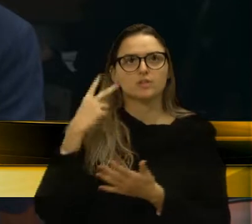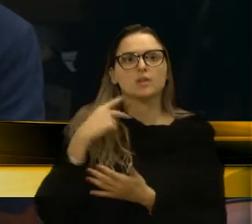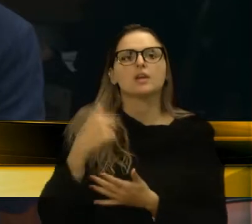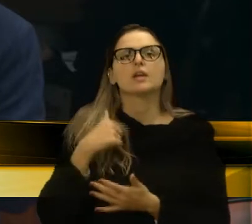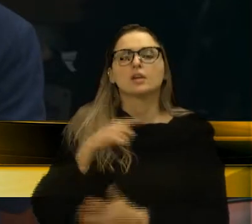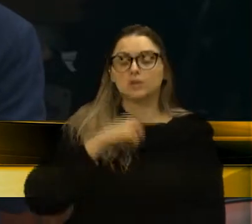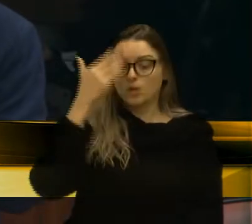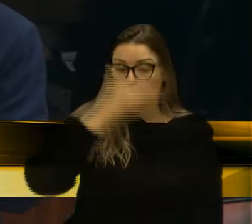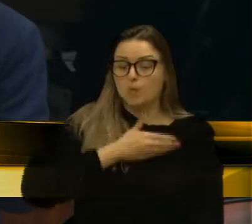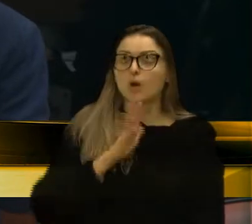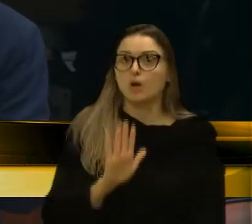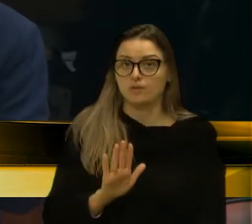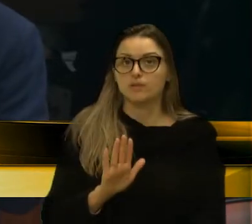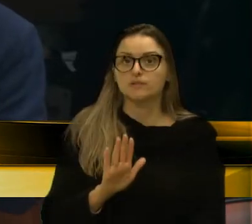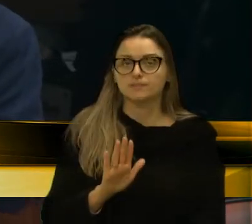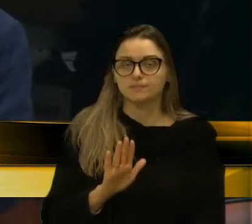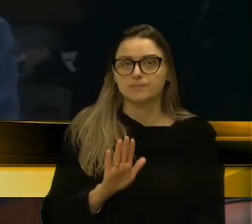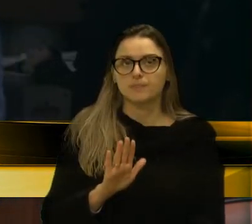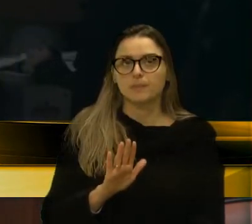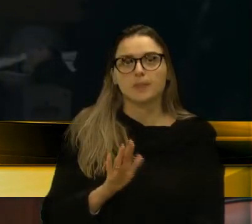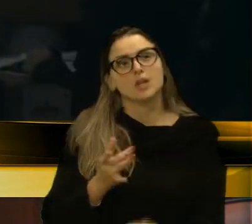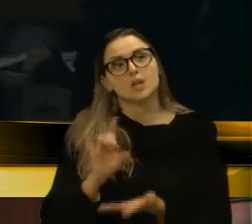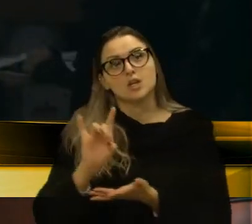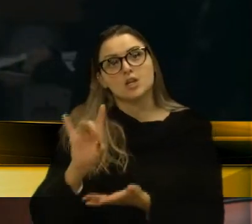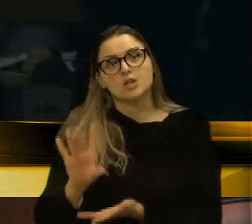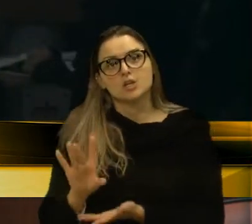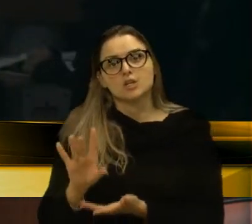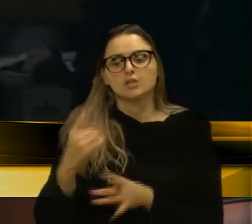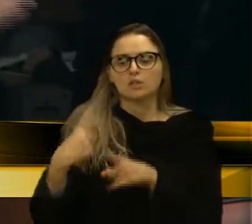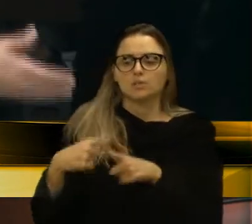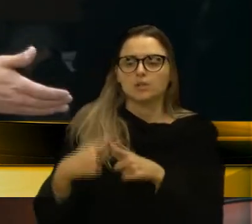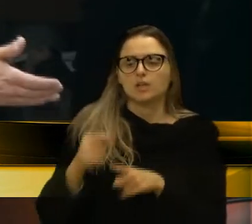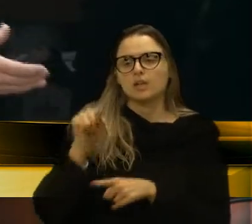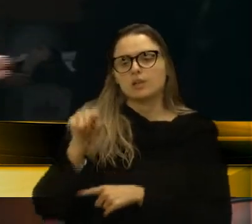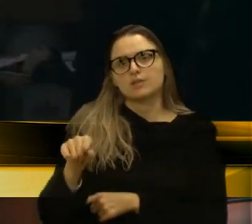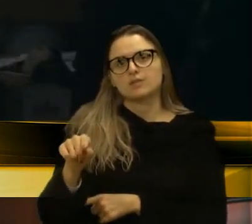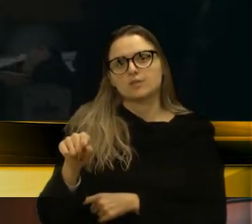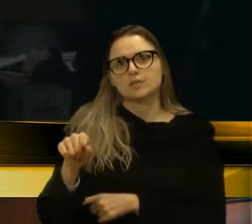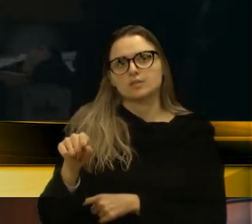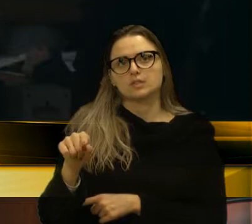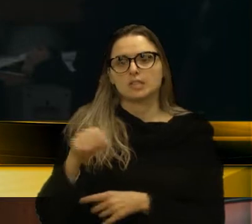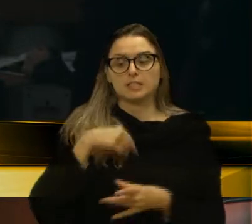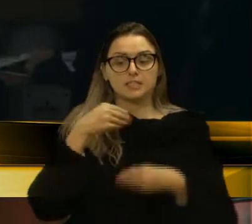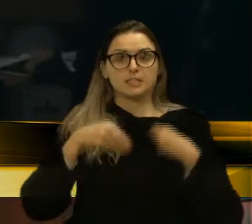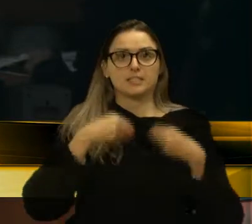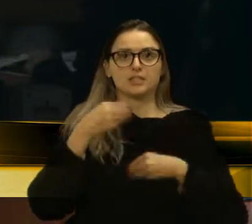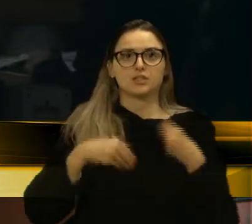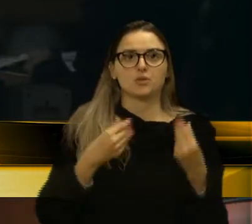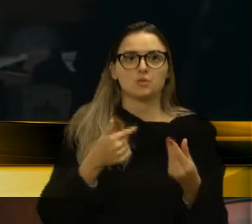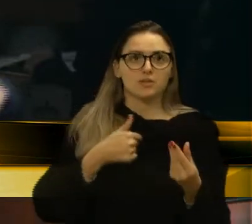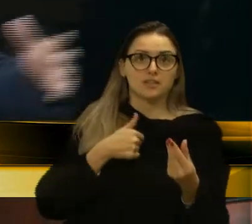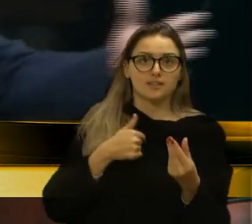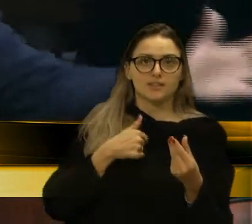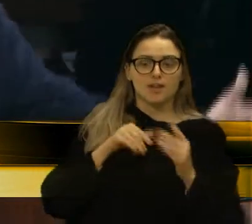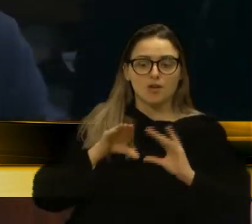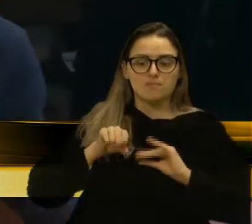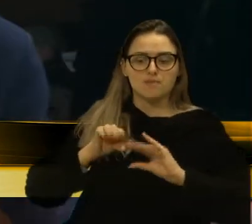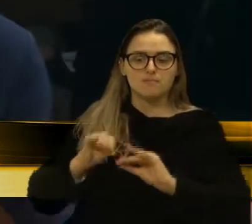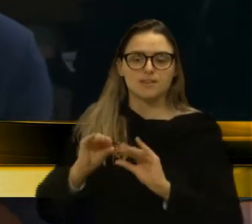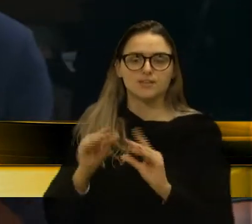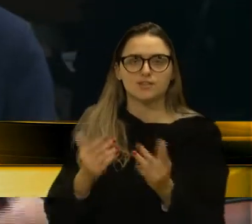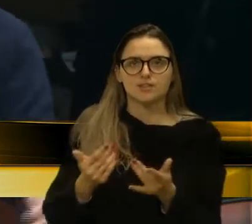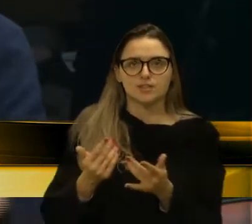disso, apenas porque vossa excelência sentiu que eu invadi um terreno